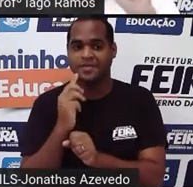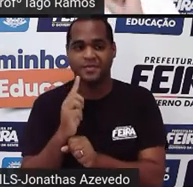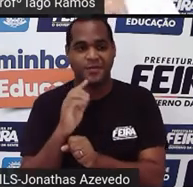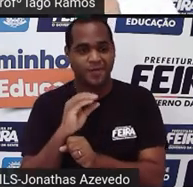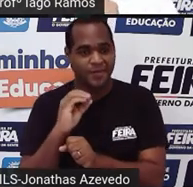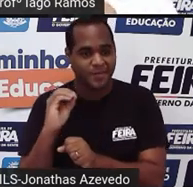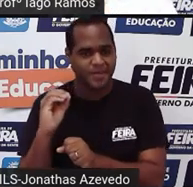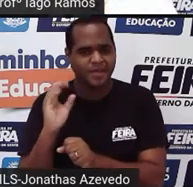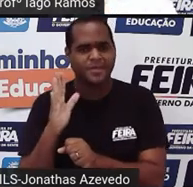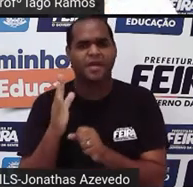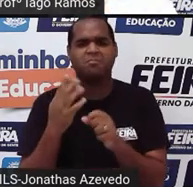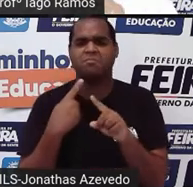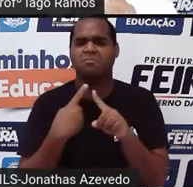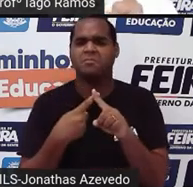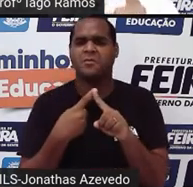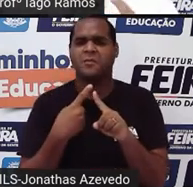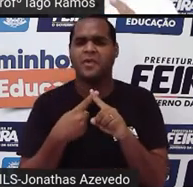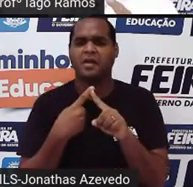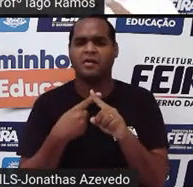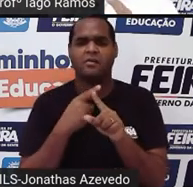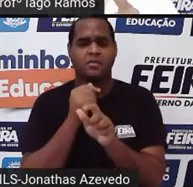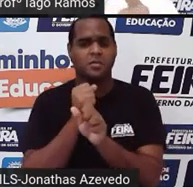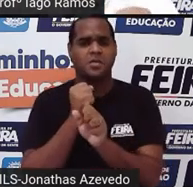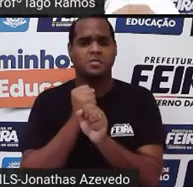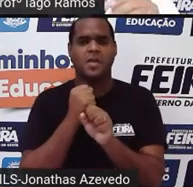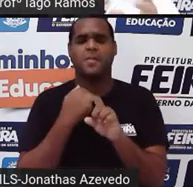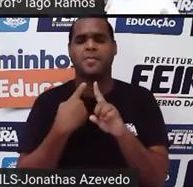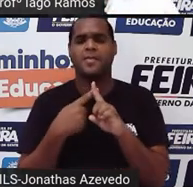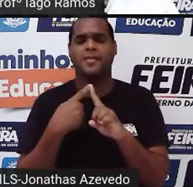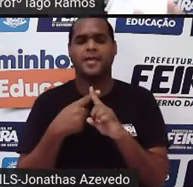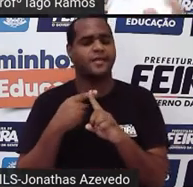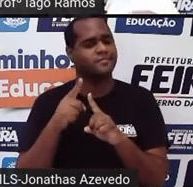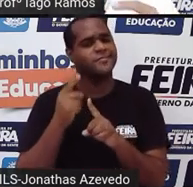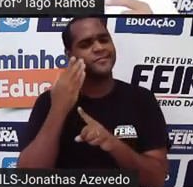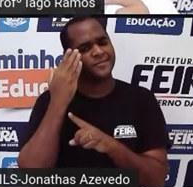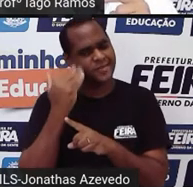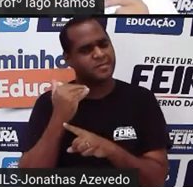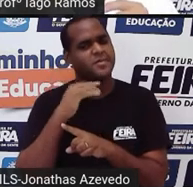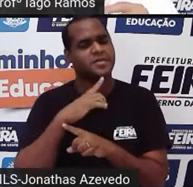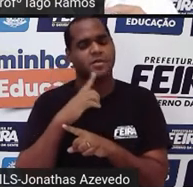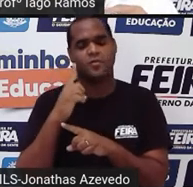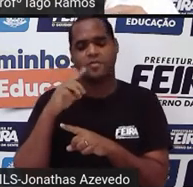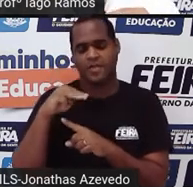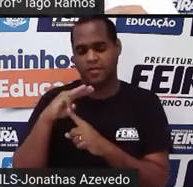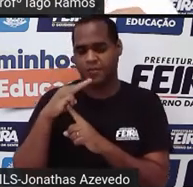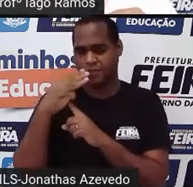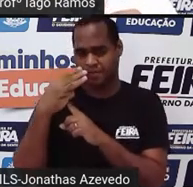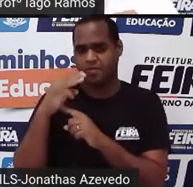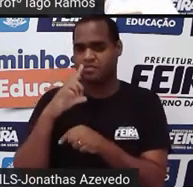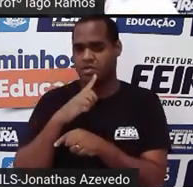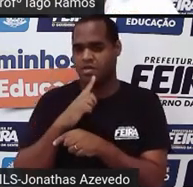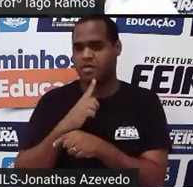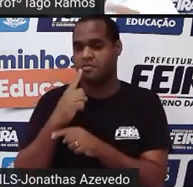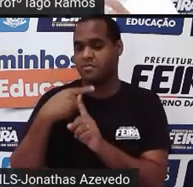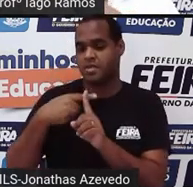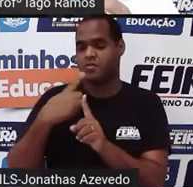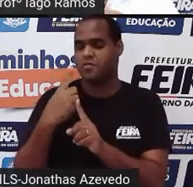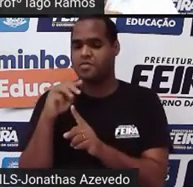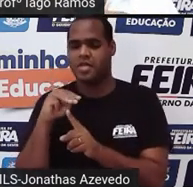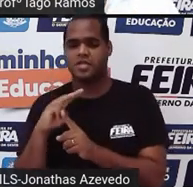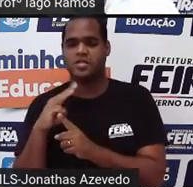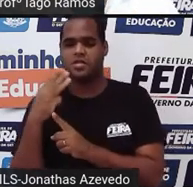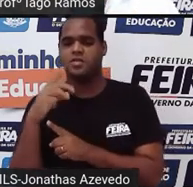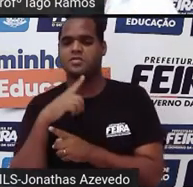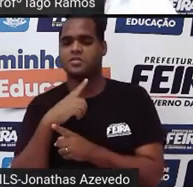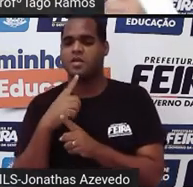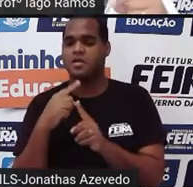Mas por que eu faço isso? Porque eu sei que a cada um metro cúbico eu tenho mil litros, ou a